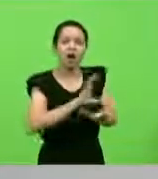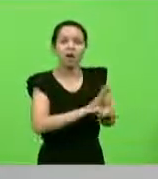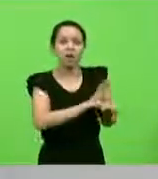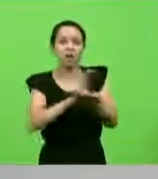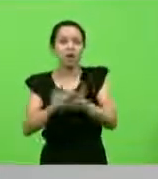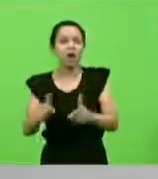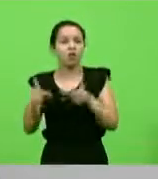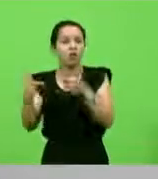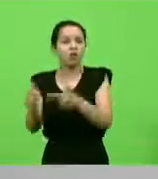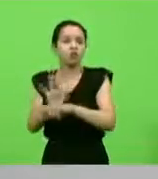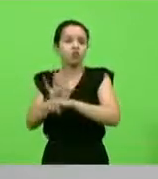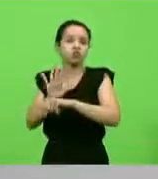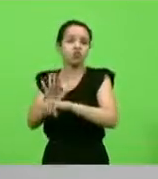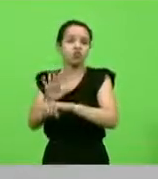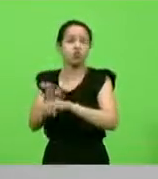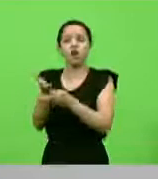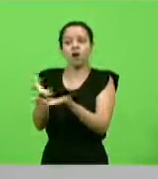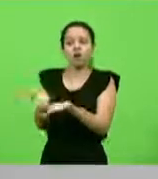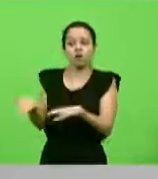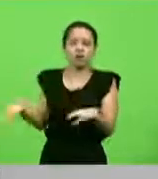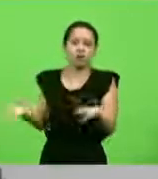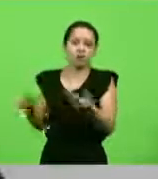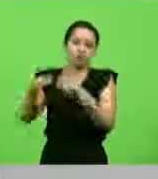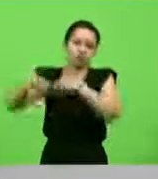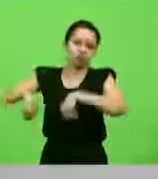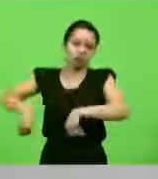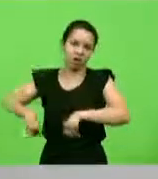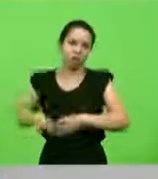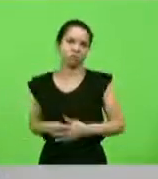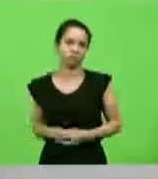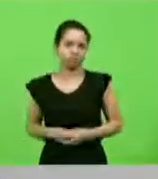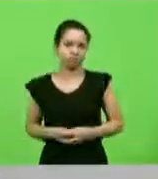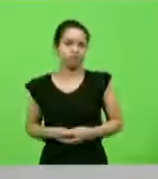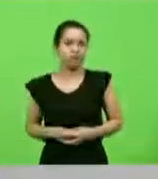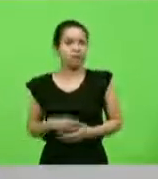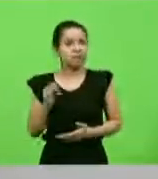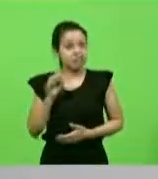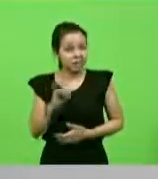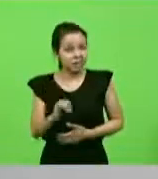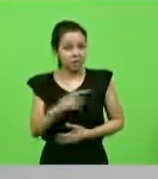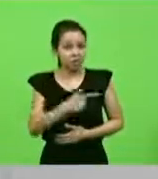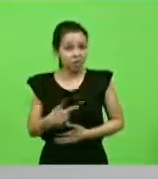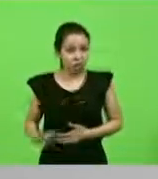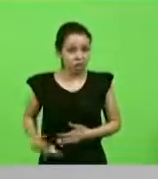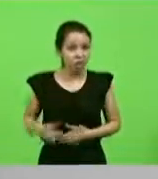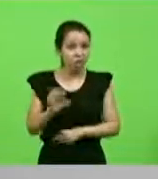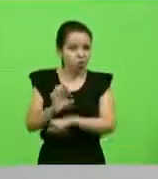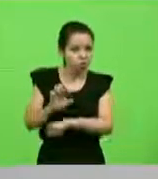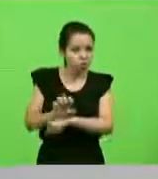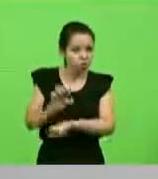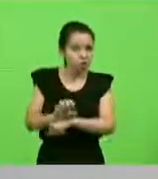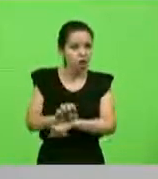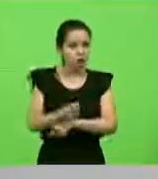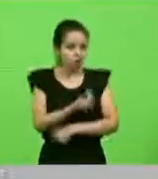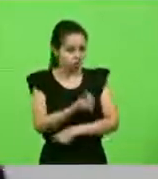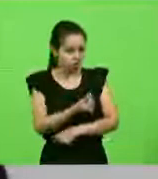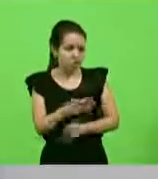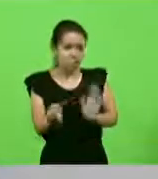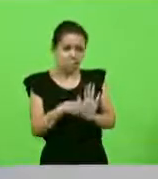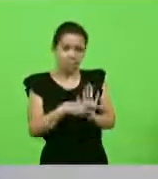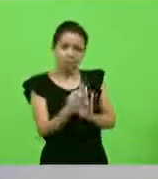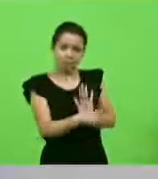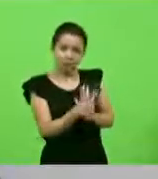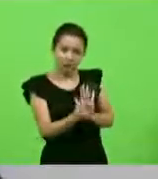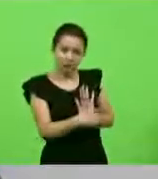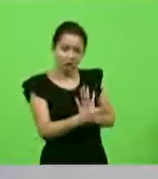ajudar efetivamente esses atingidos. Ora, se o governo do Estado está tirando dinheiro do seu caixa para ajudar em obras